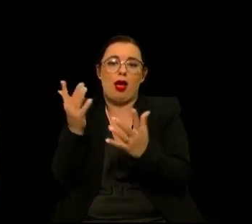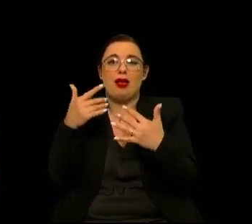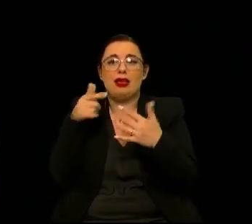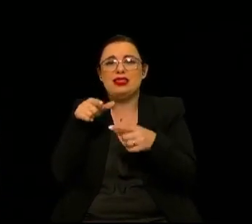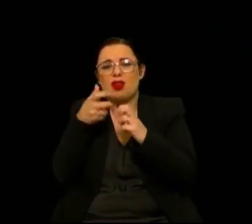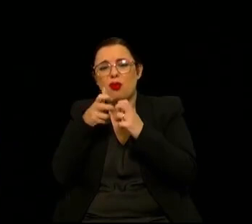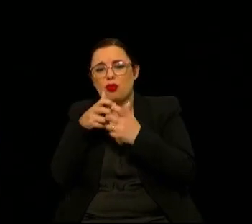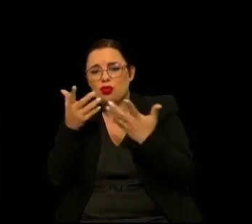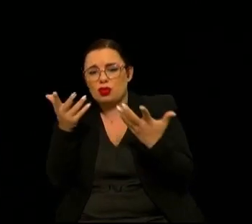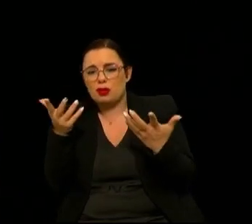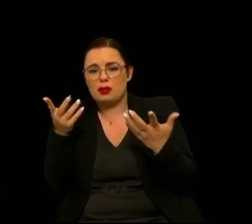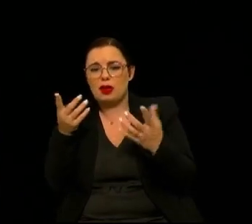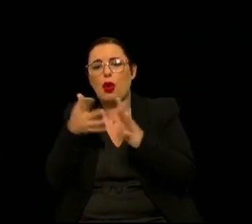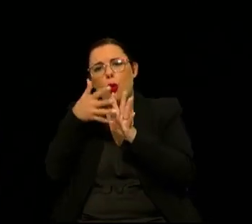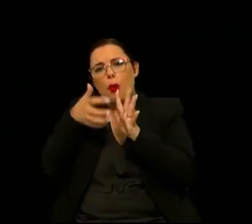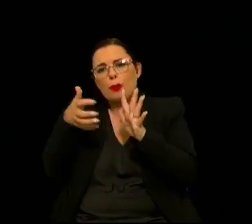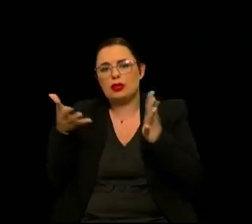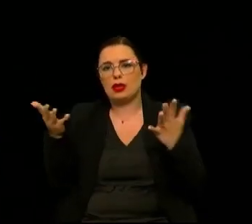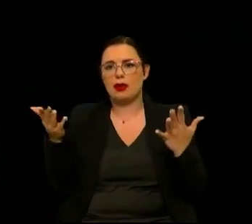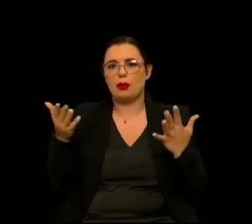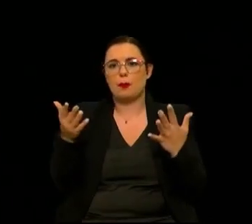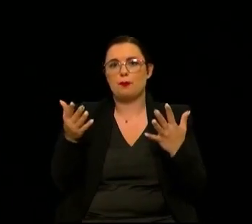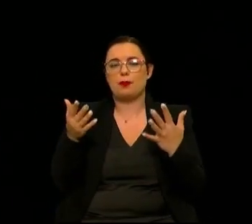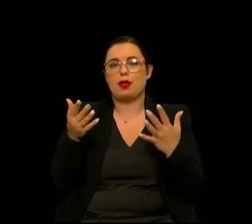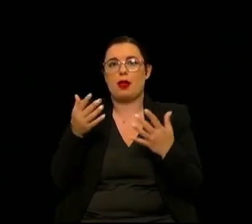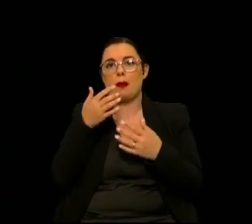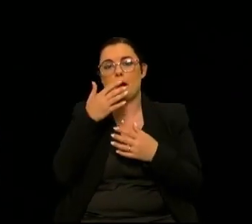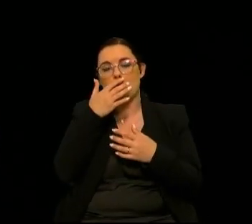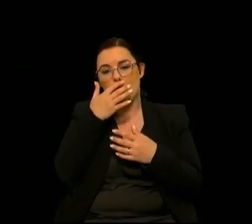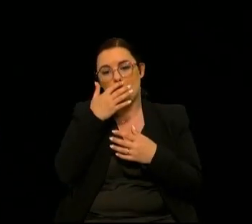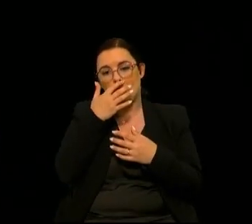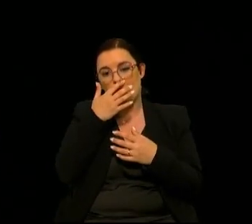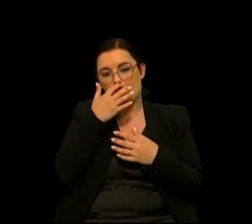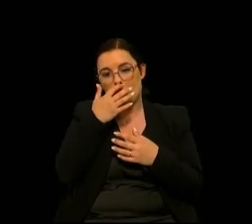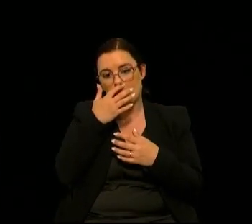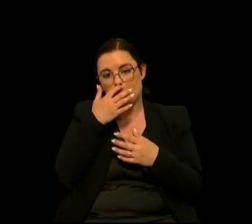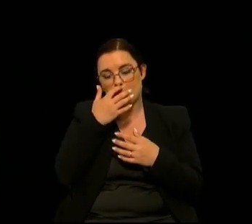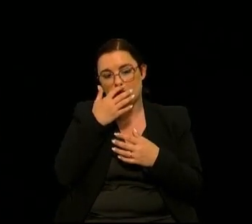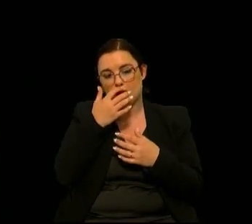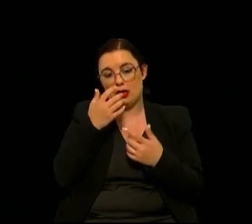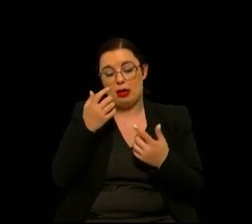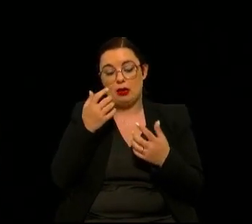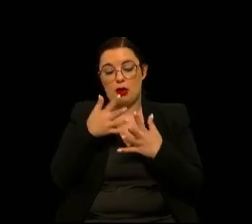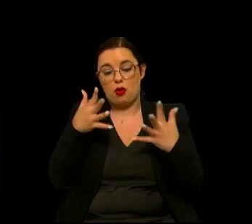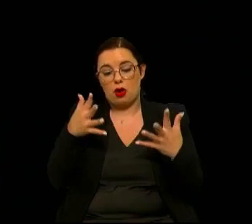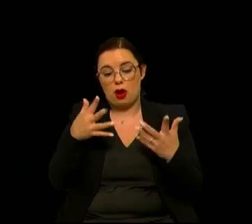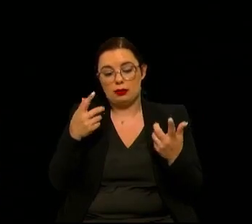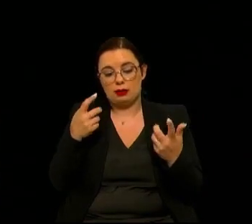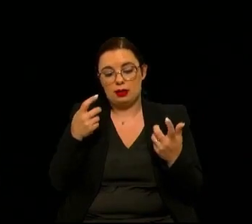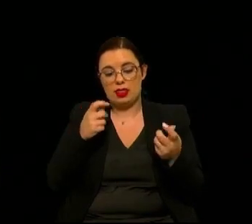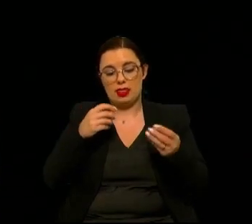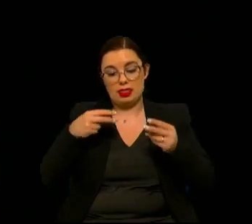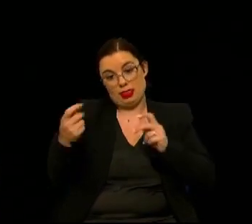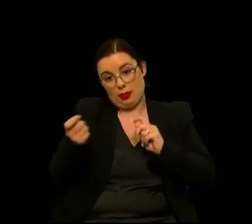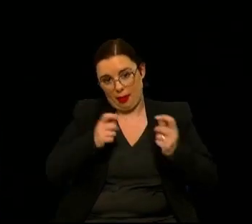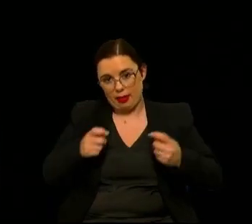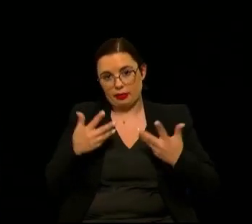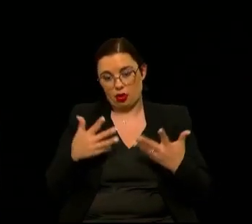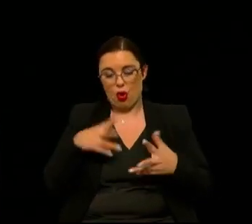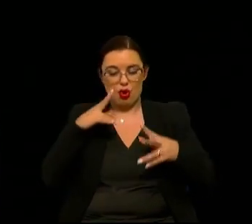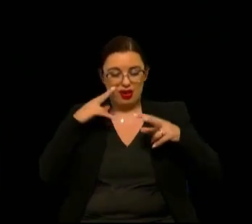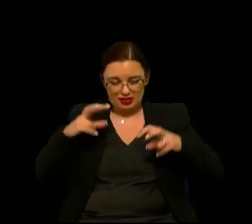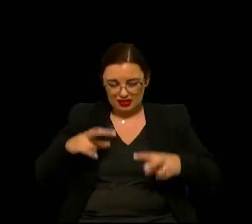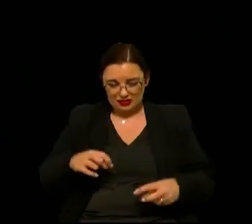é um problema claramente complicado é delicado é um tema de grande de grande debate e de grandes obras de investigação